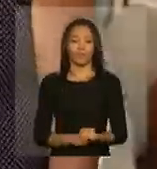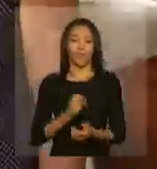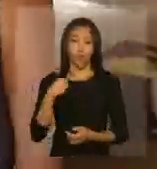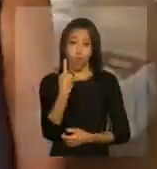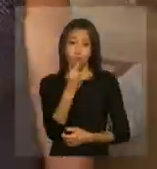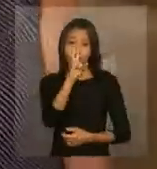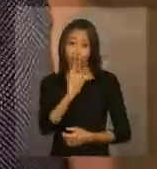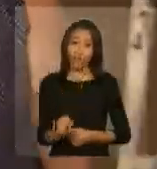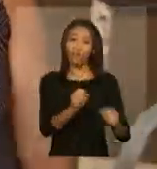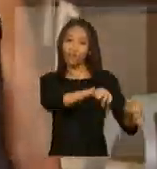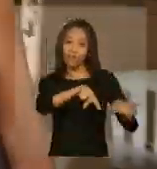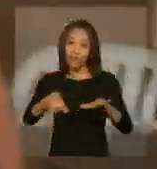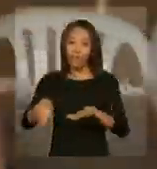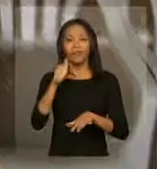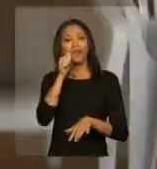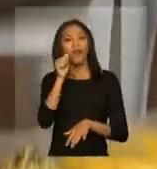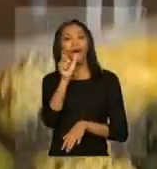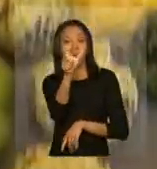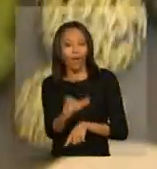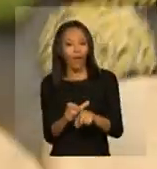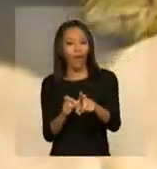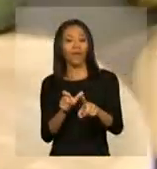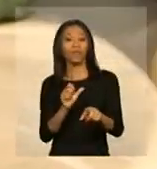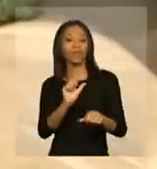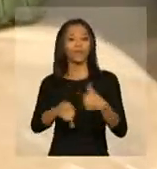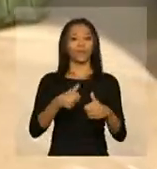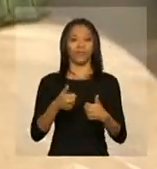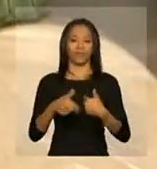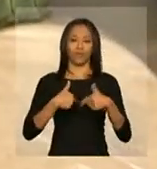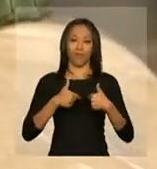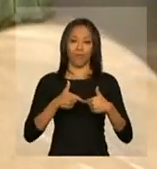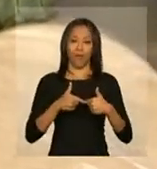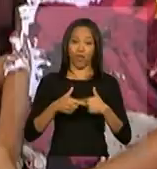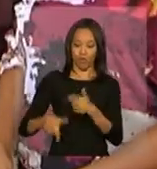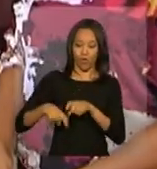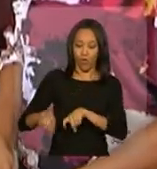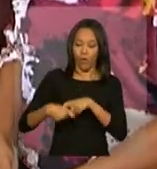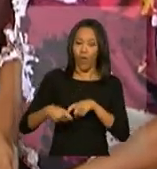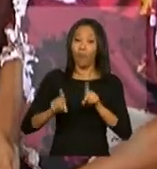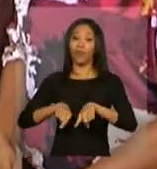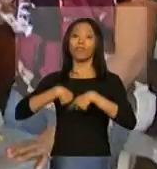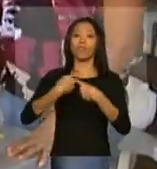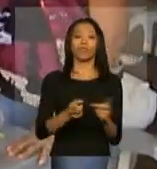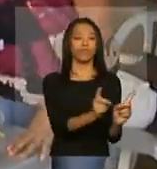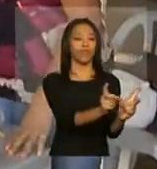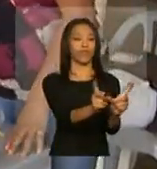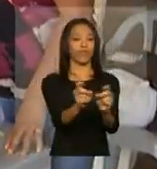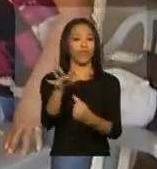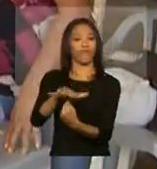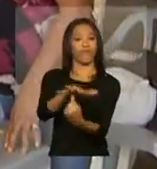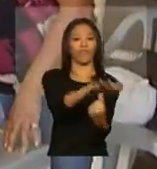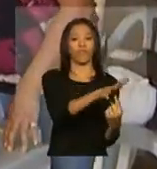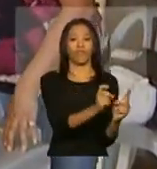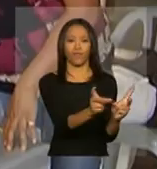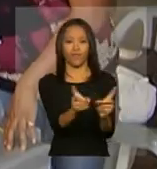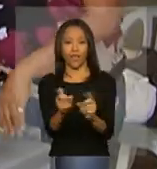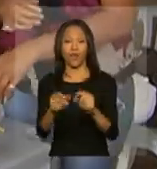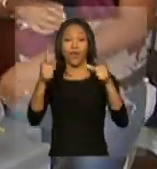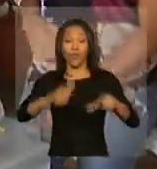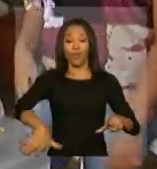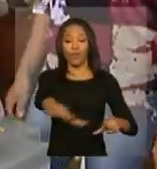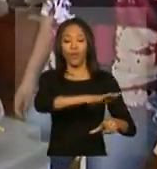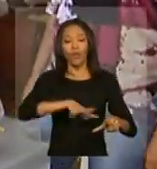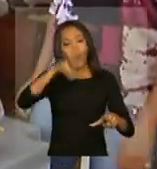vez por semana, Dona Edith muda de profissão, de trabalhadora rural para feirante. Num espaço que a prefeitura